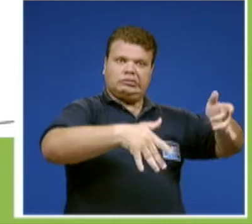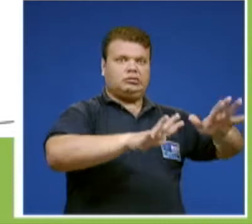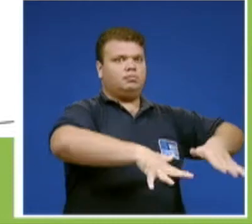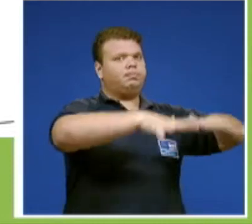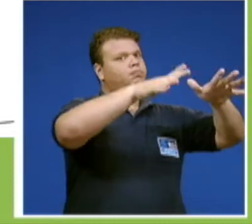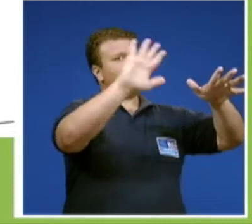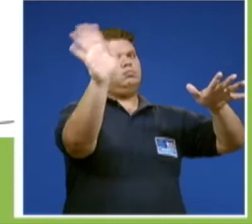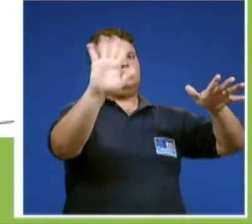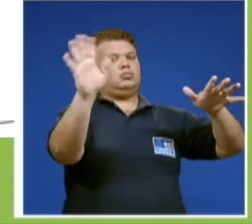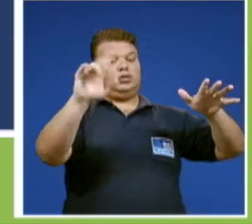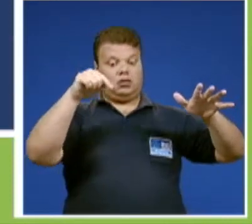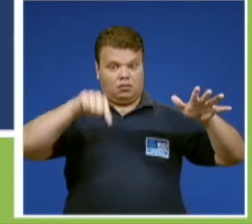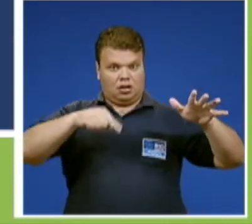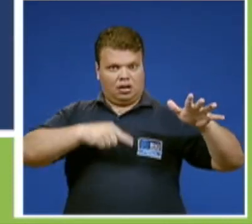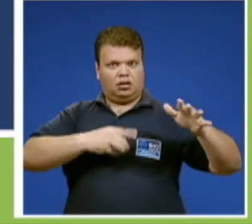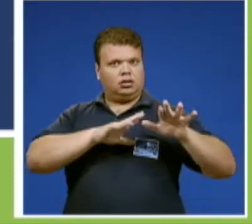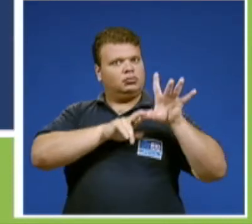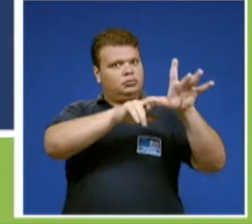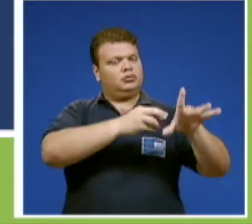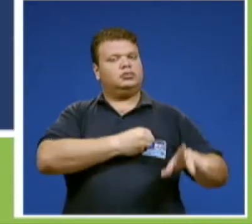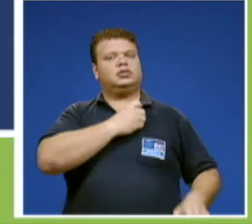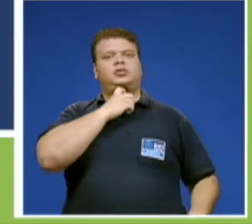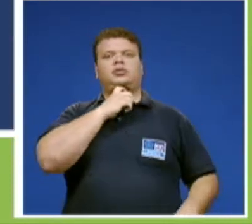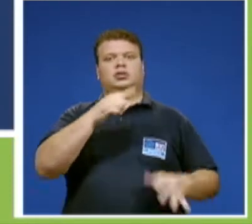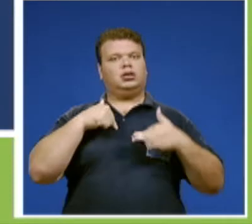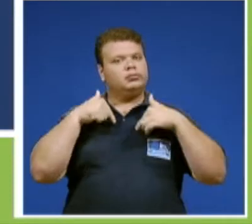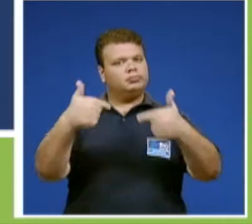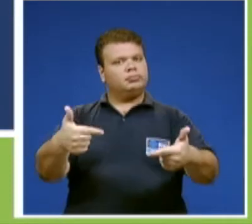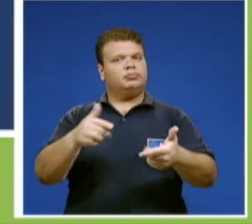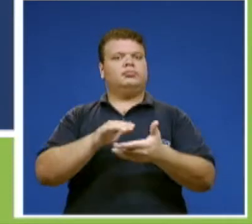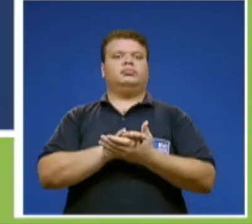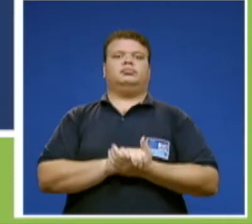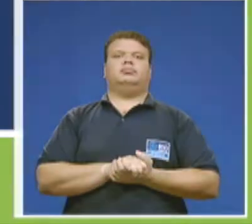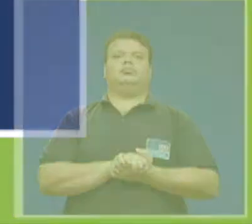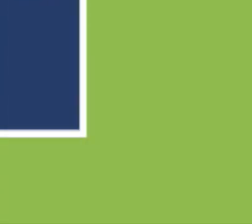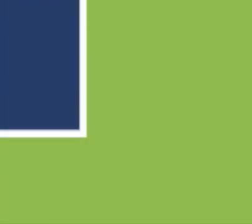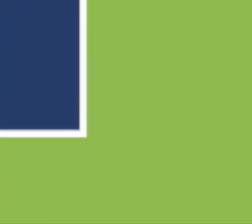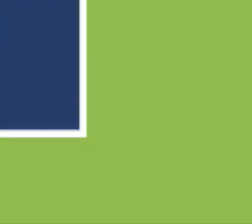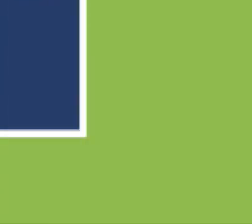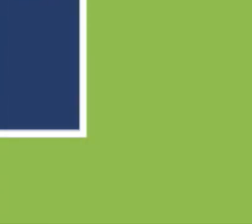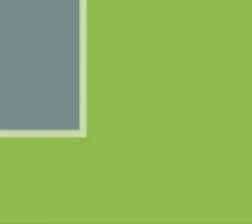lixo nem entulho. Aqui mosquito não se cria. Faça sua parte.